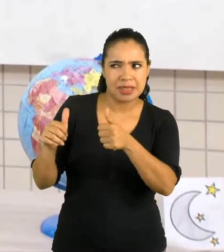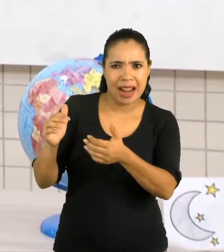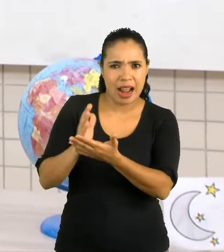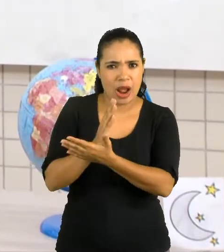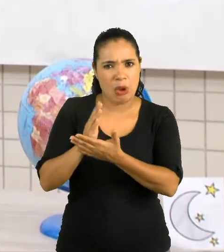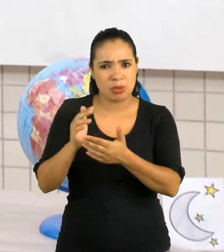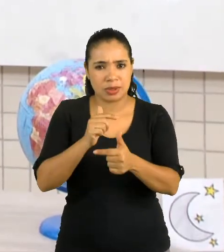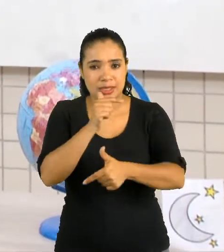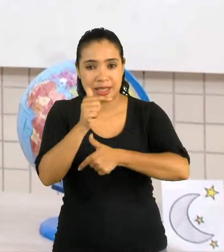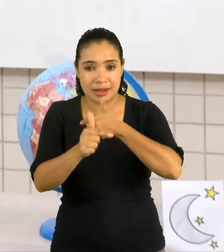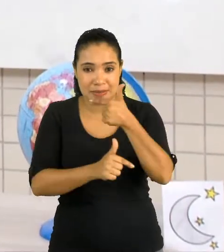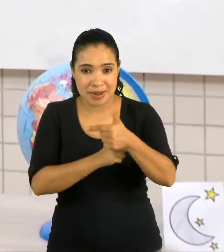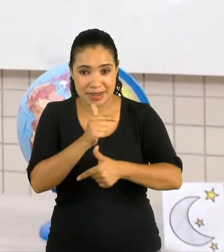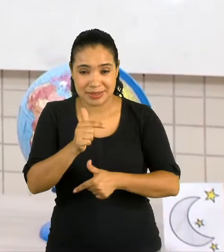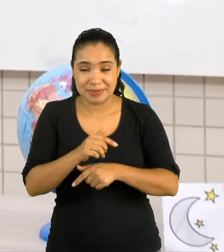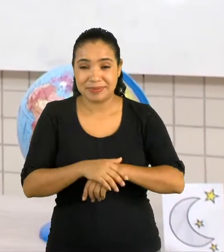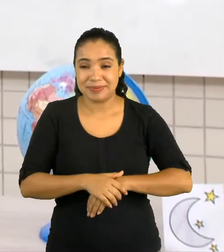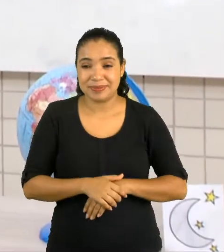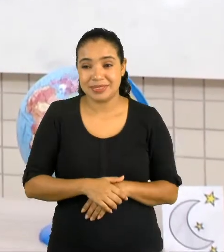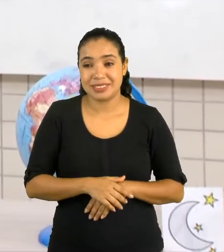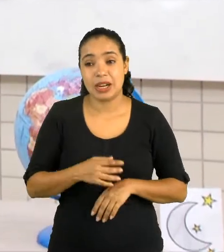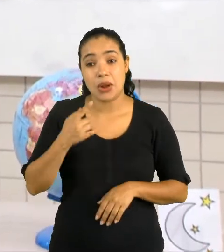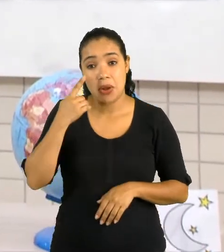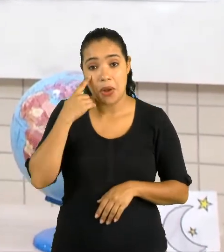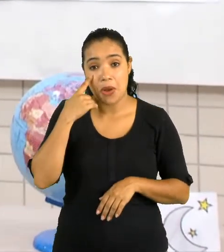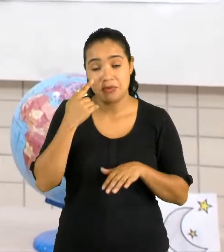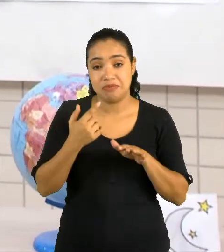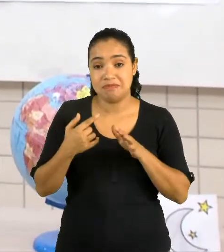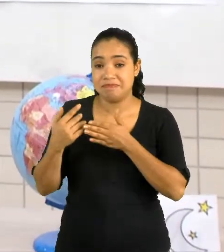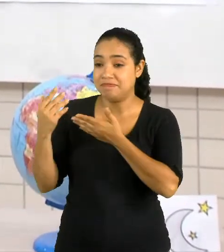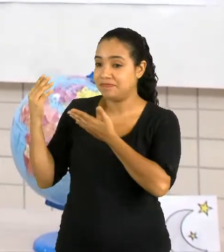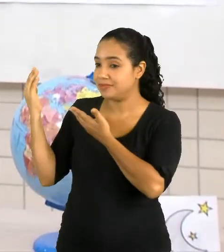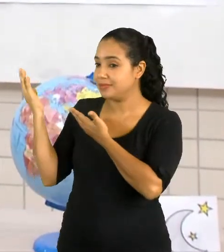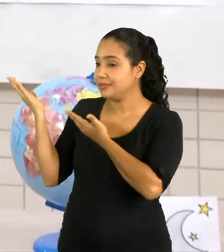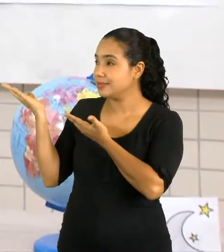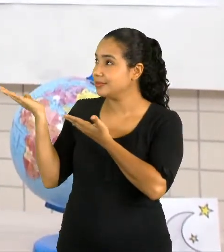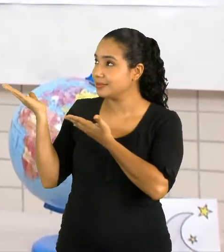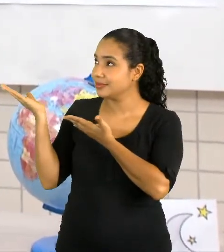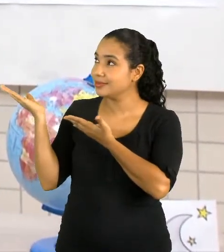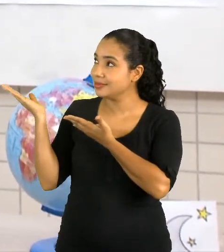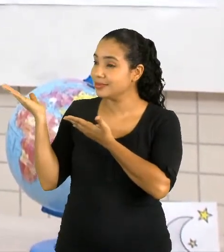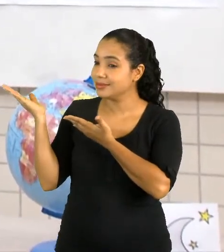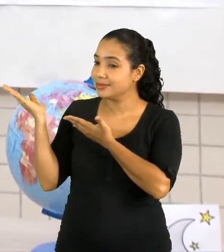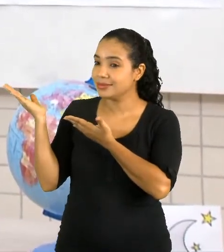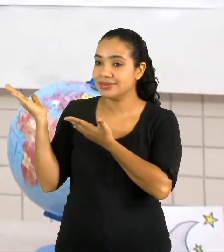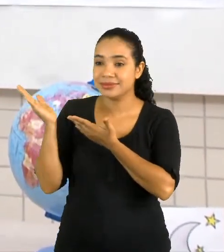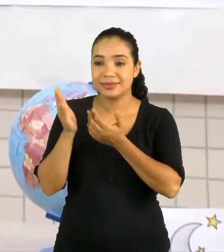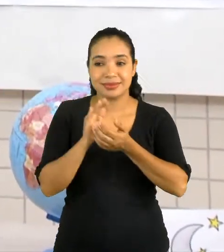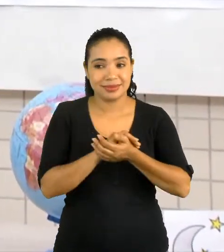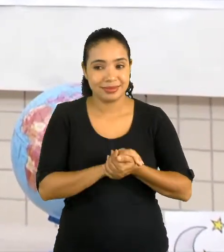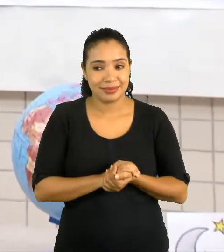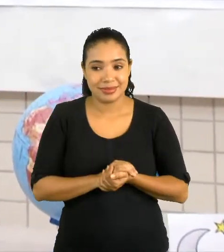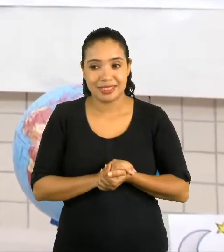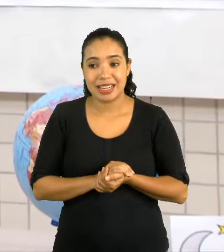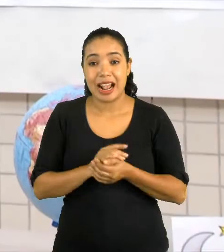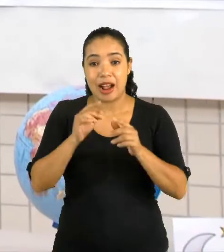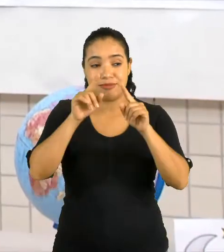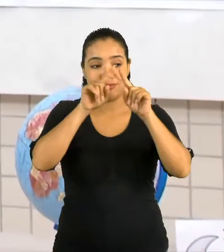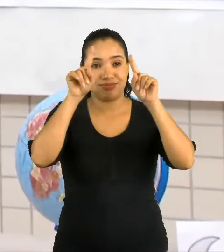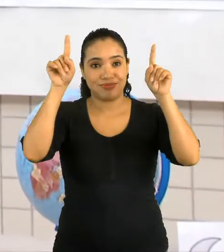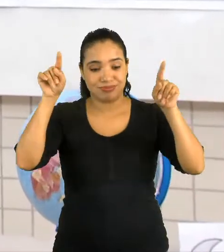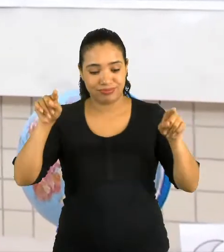atividades. Aqui eu trouxe esse cartaz para nós fazermos,